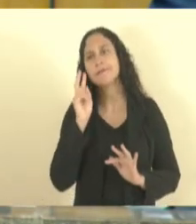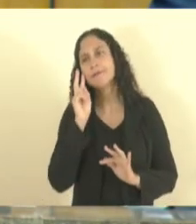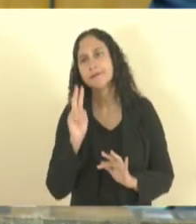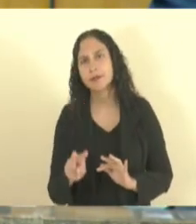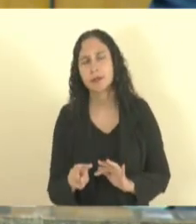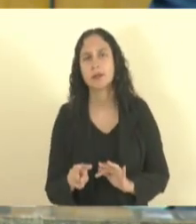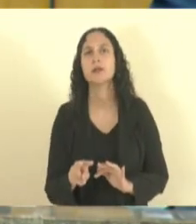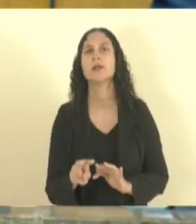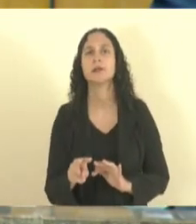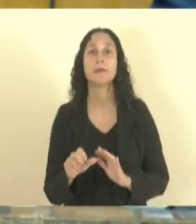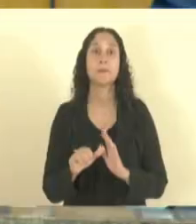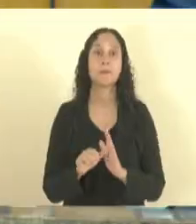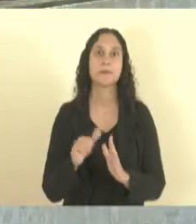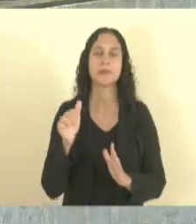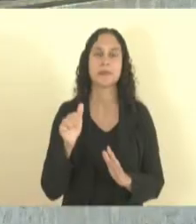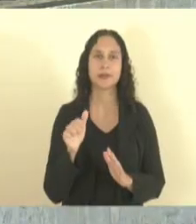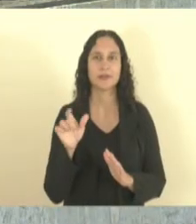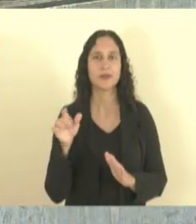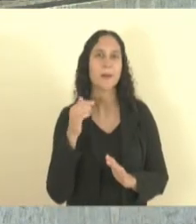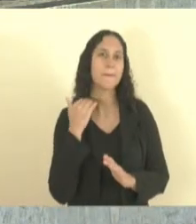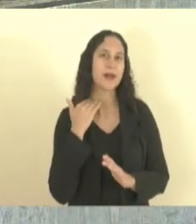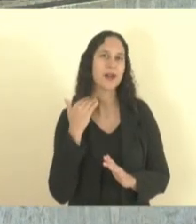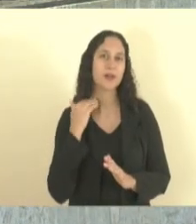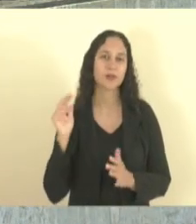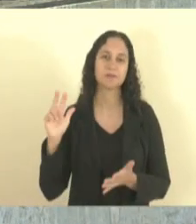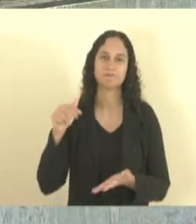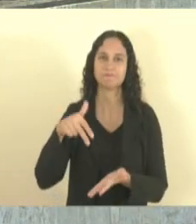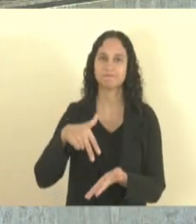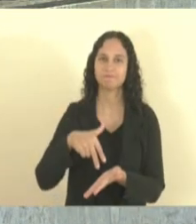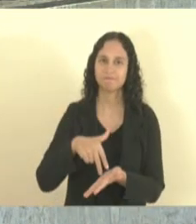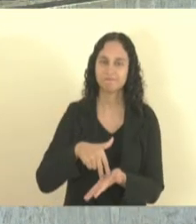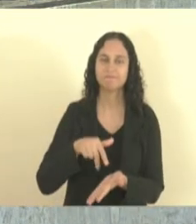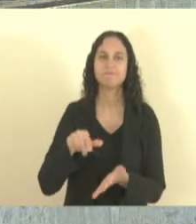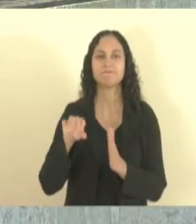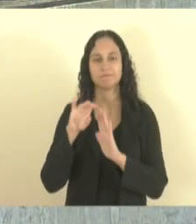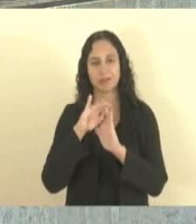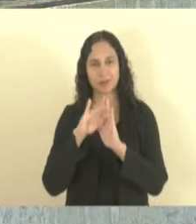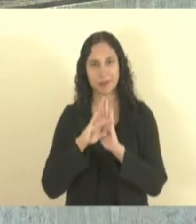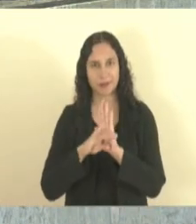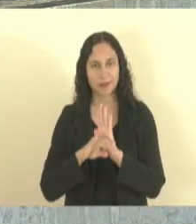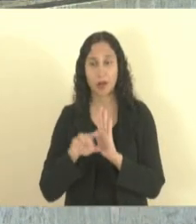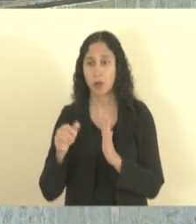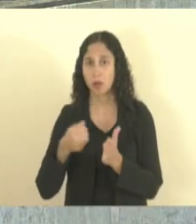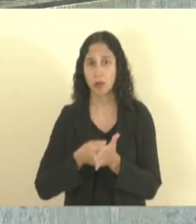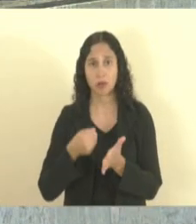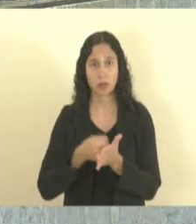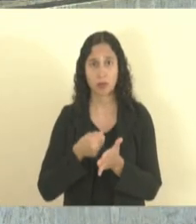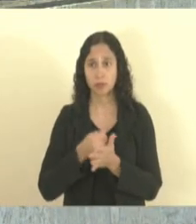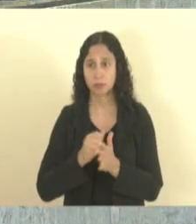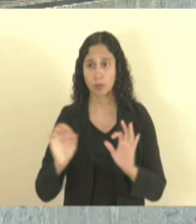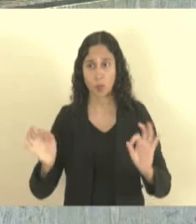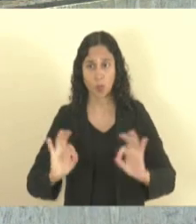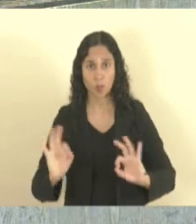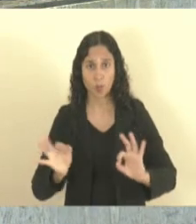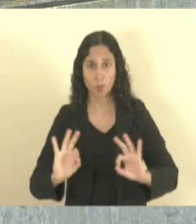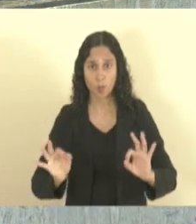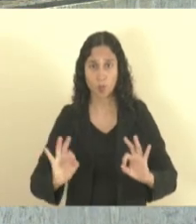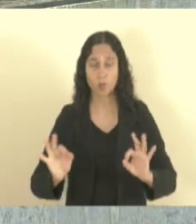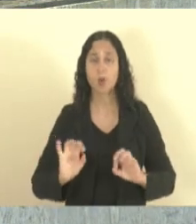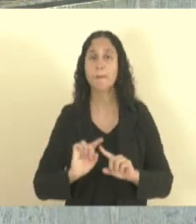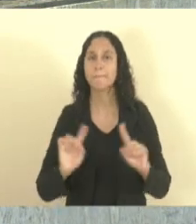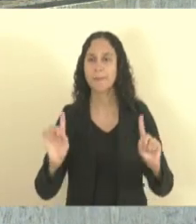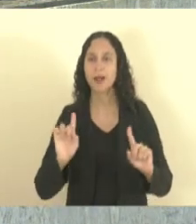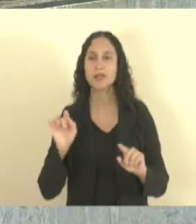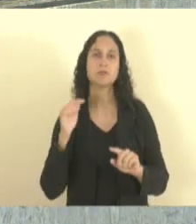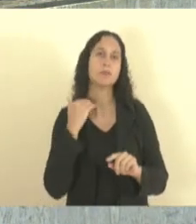pela primeira vez o Banco do Nordeste vir aqui prestar contas mesmo não tendo nenhuma obrigação de vir aqui prestar contas o Banco